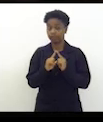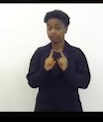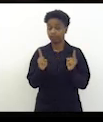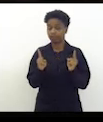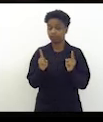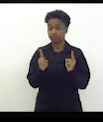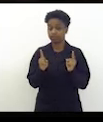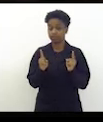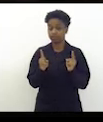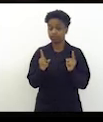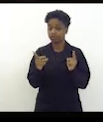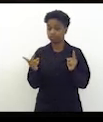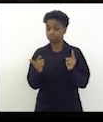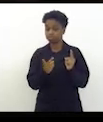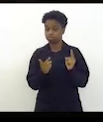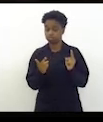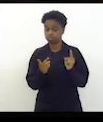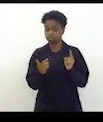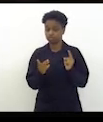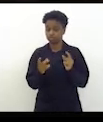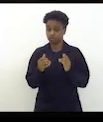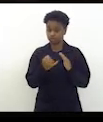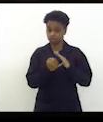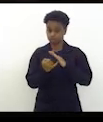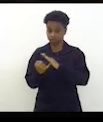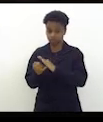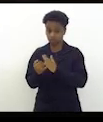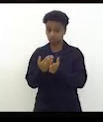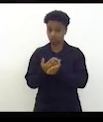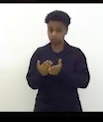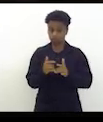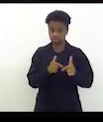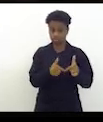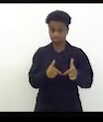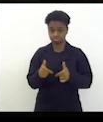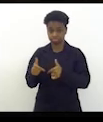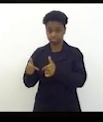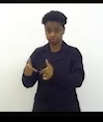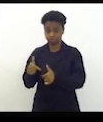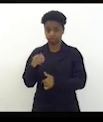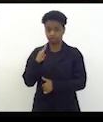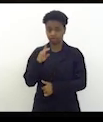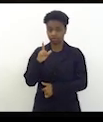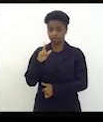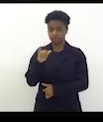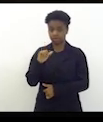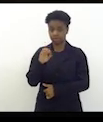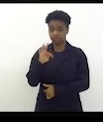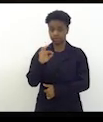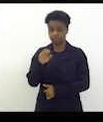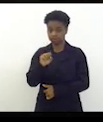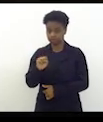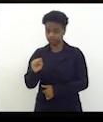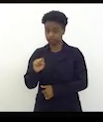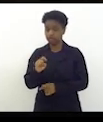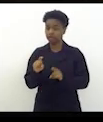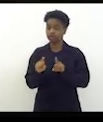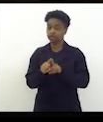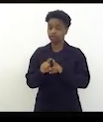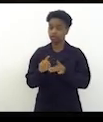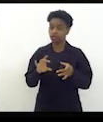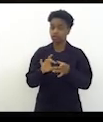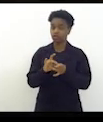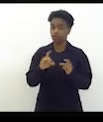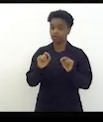ambas as instituições a fazerem blitz e aí associa ainda as guardas